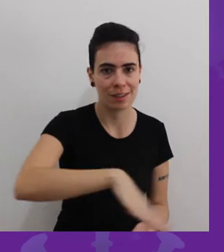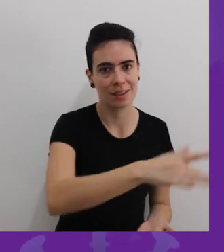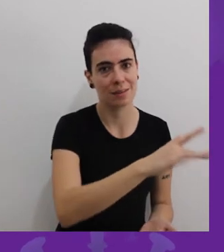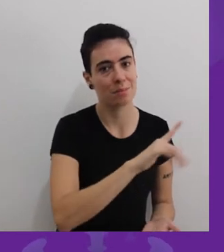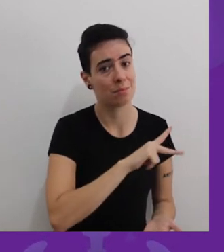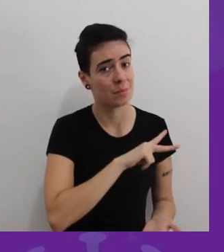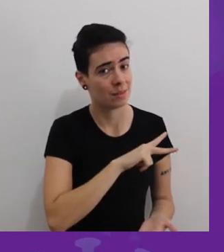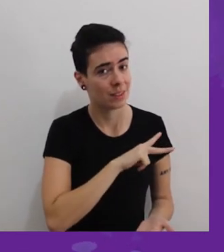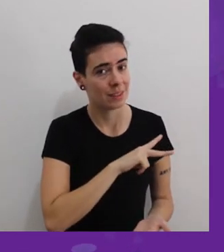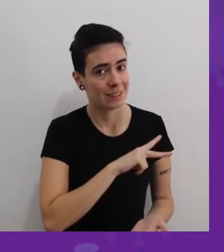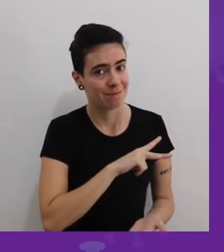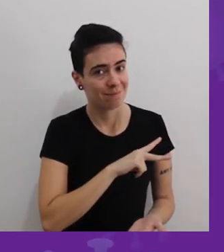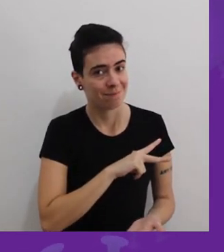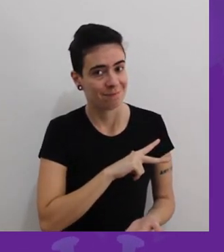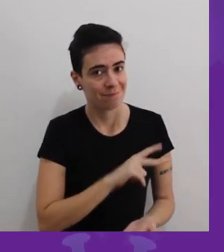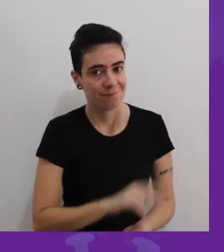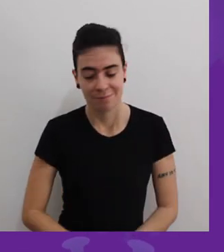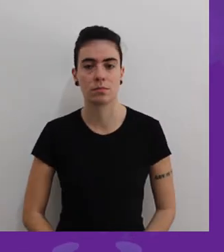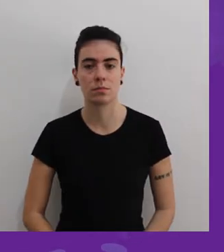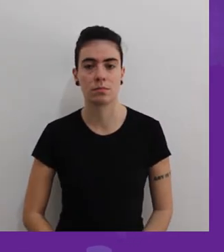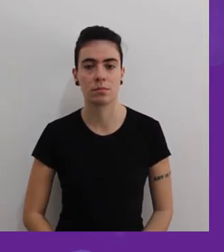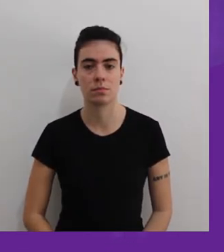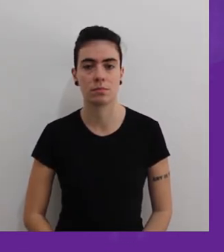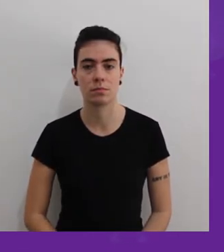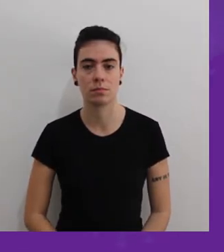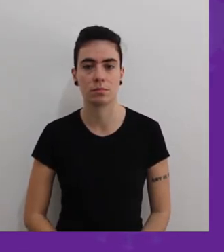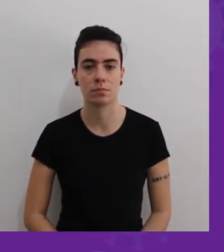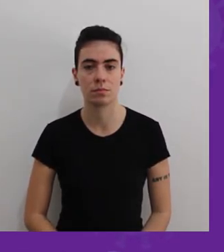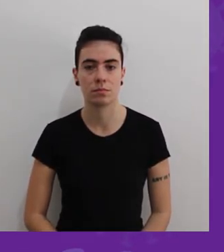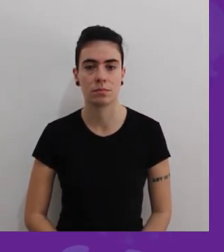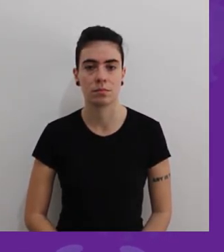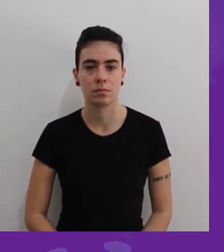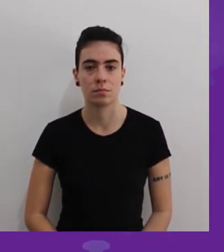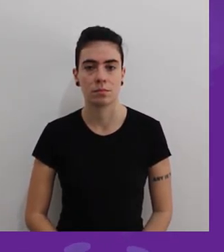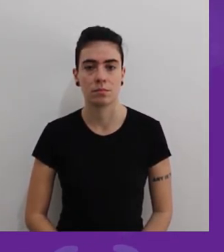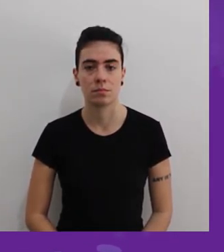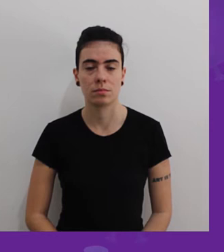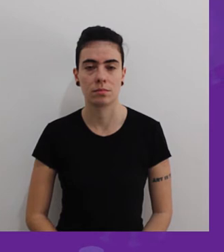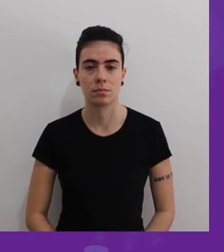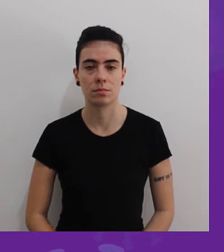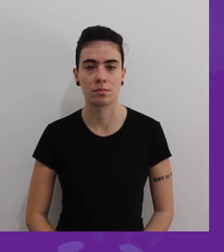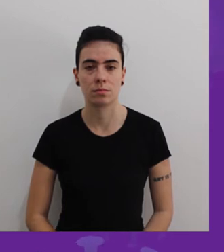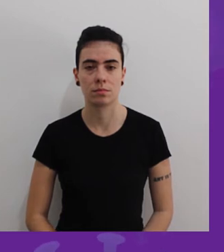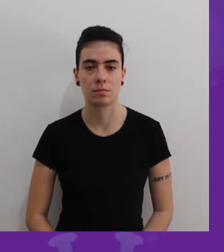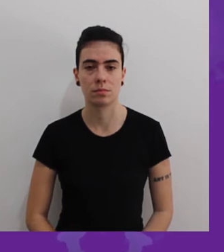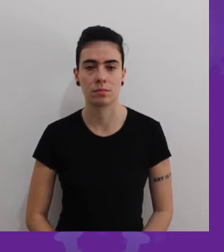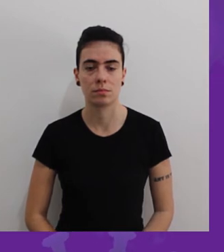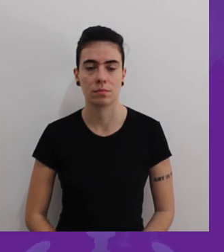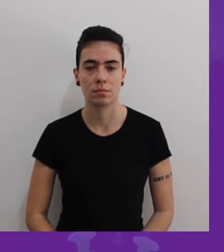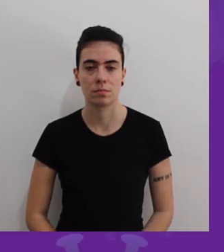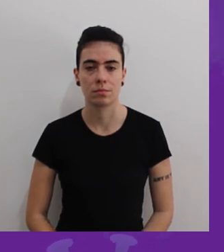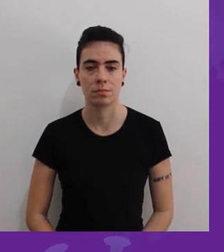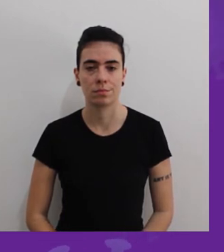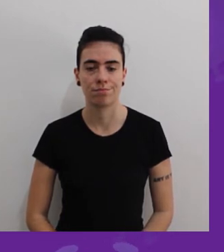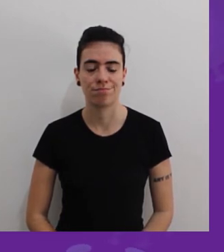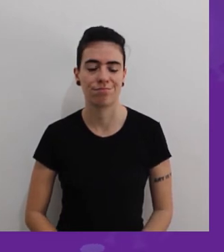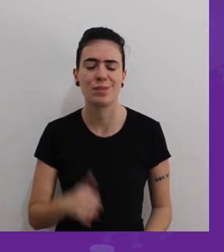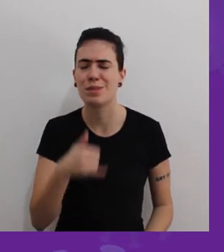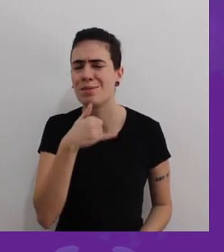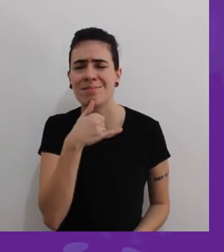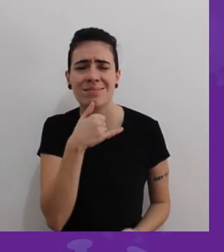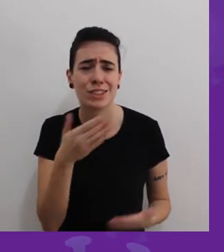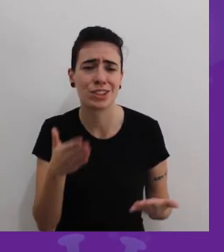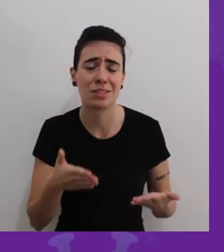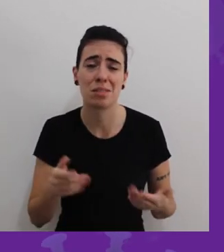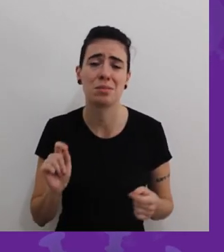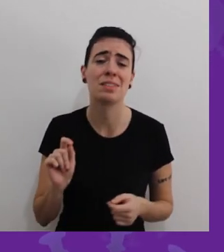recurso do sistema público, até porque o sistema público compra muita coisa do setor privado. O setor público só corre